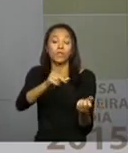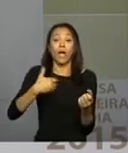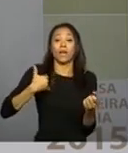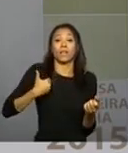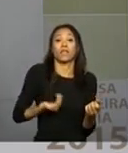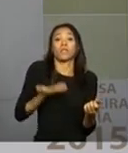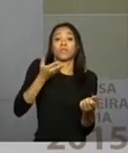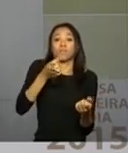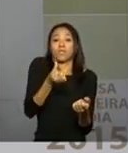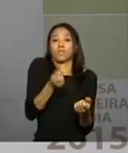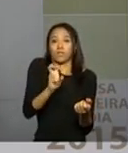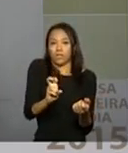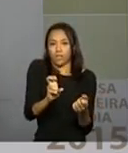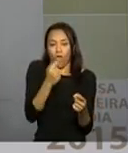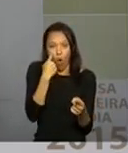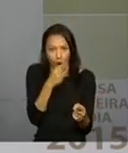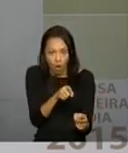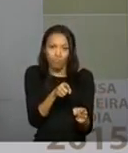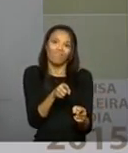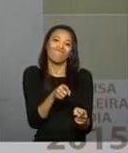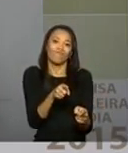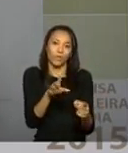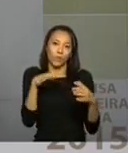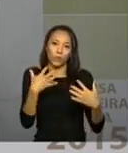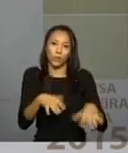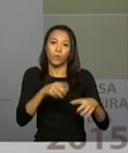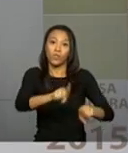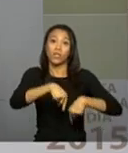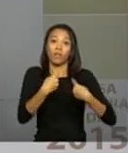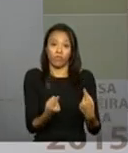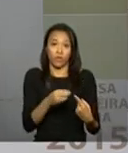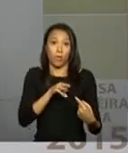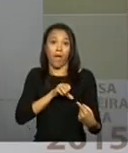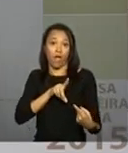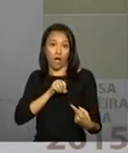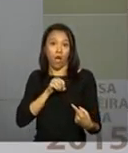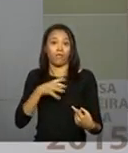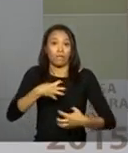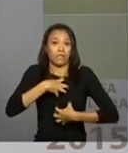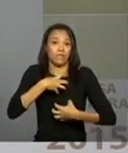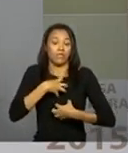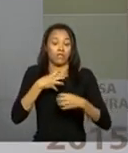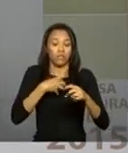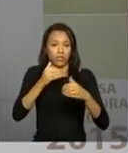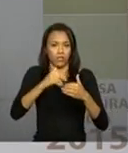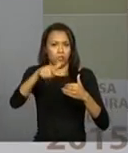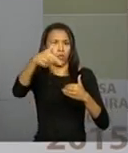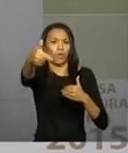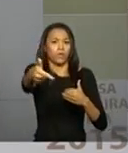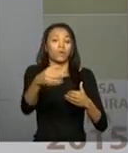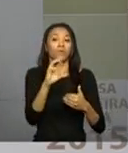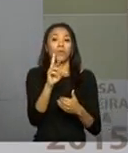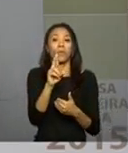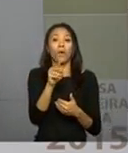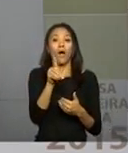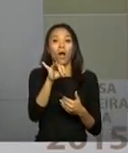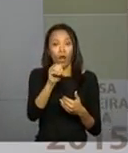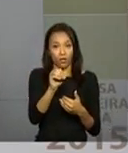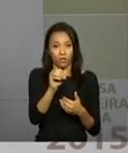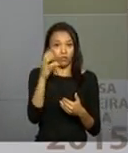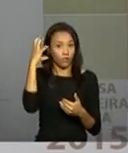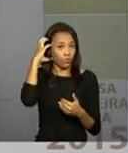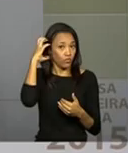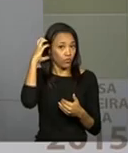65%, quer dizer, aqui está o grande desafio que o mercado vai enfrentar para os próximos tempos. Ou seja, ou o rádio vai ter que superar